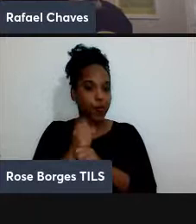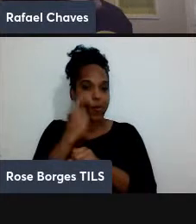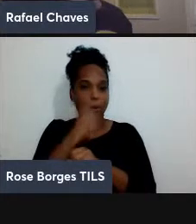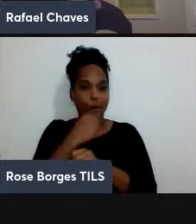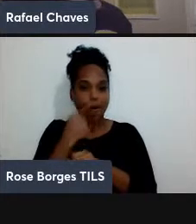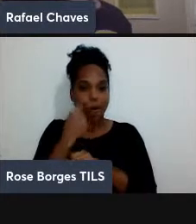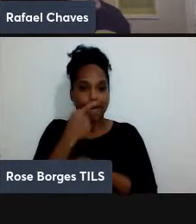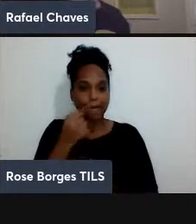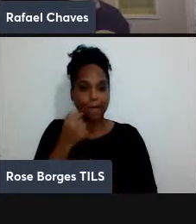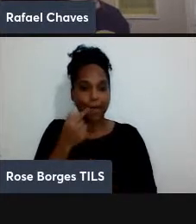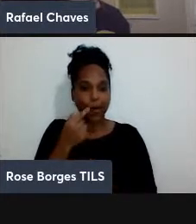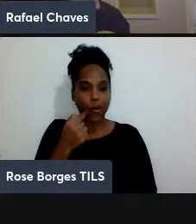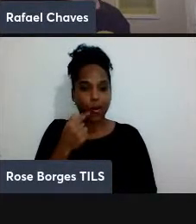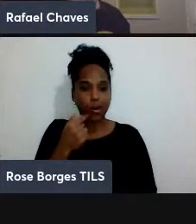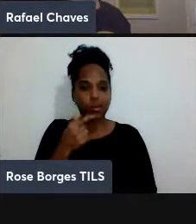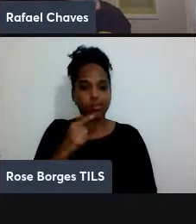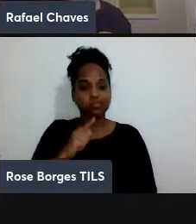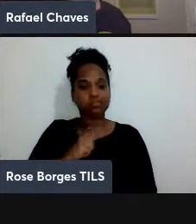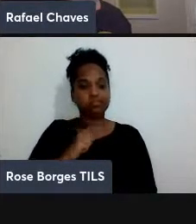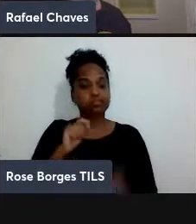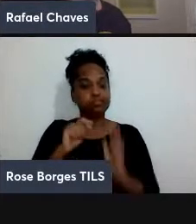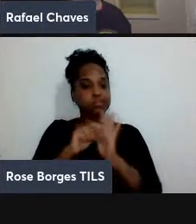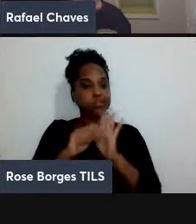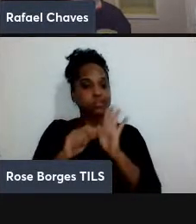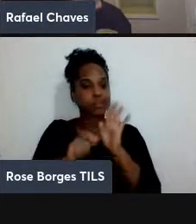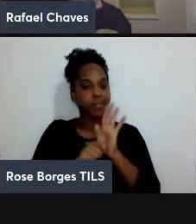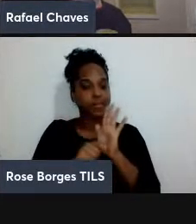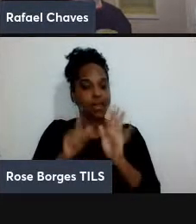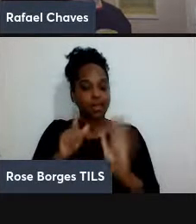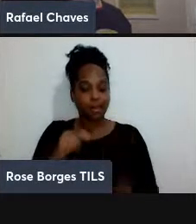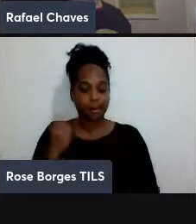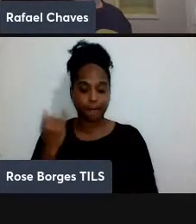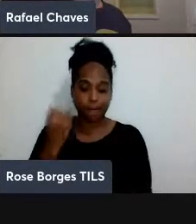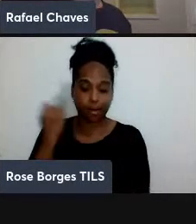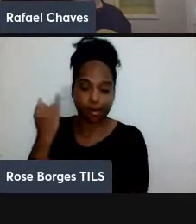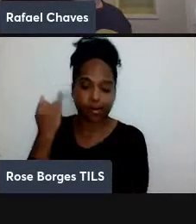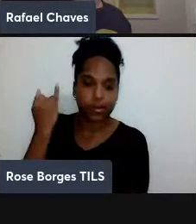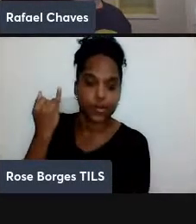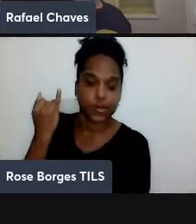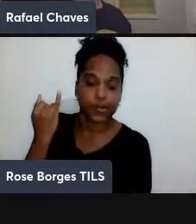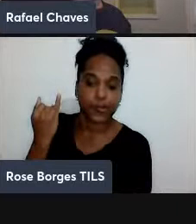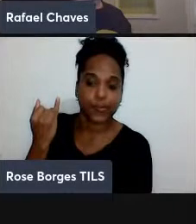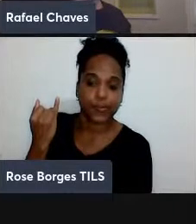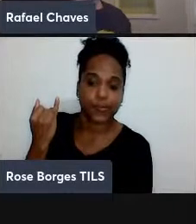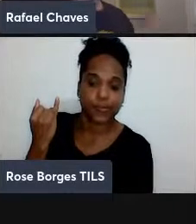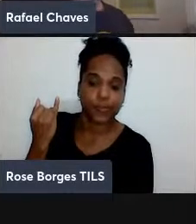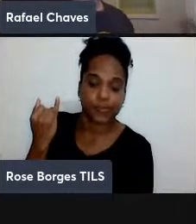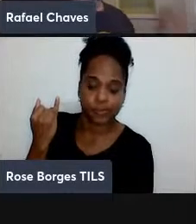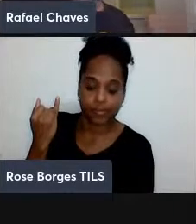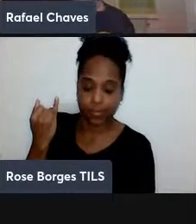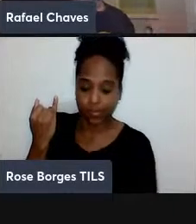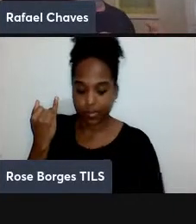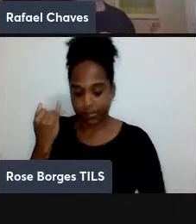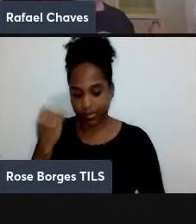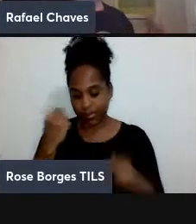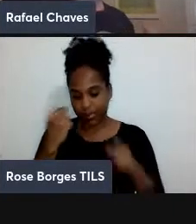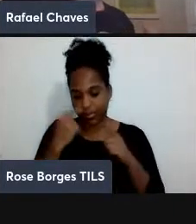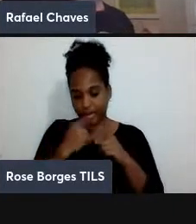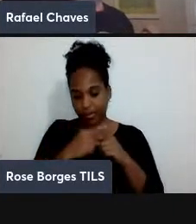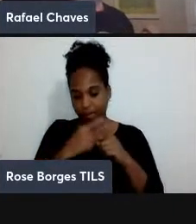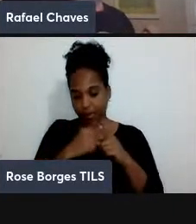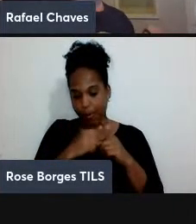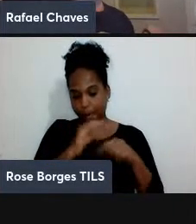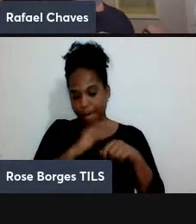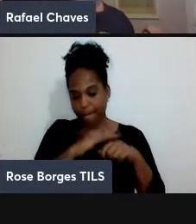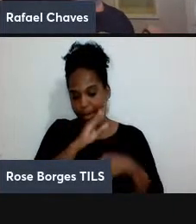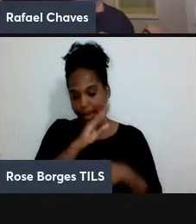esse algoritmo é extremamente importante porque o protocolo criptográfico mais usado na internet ainda